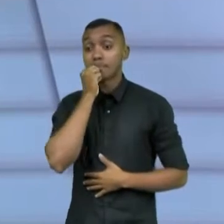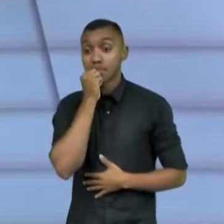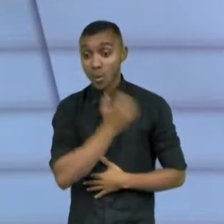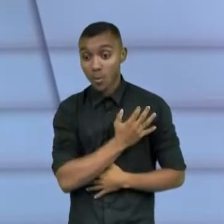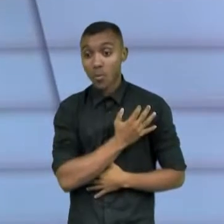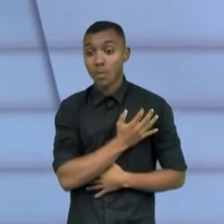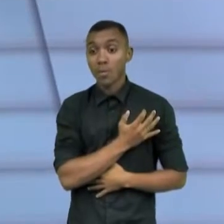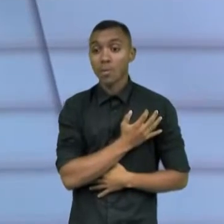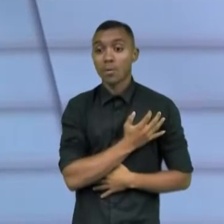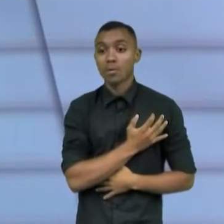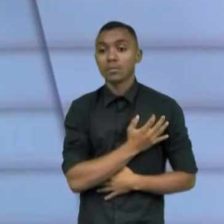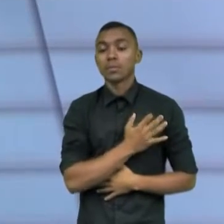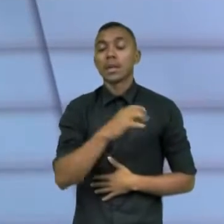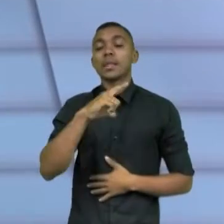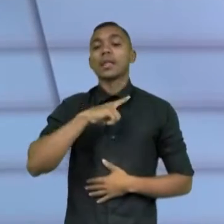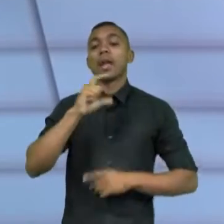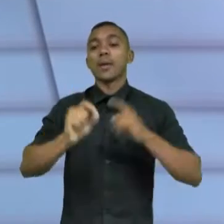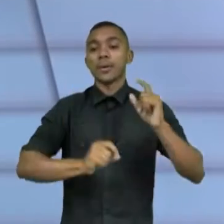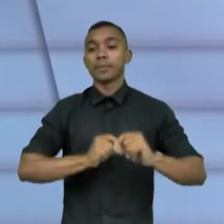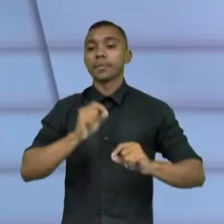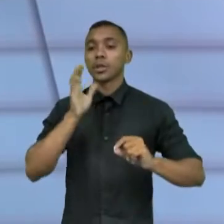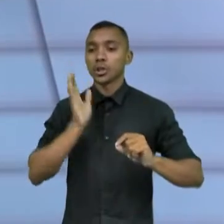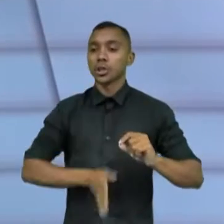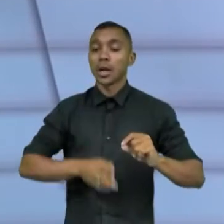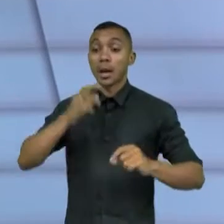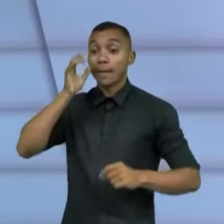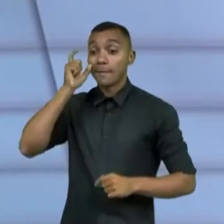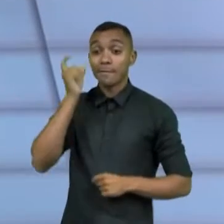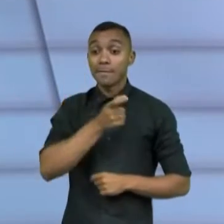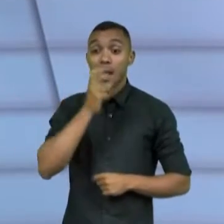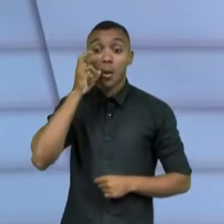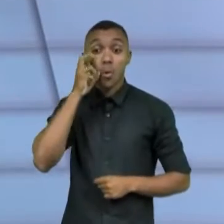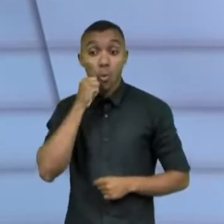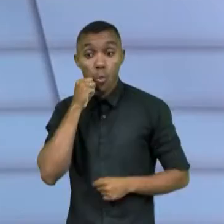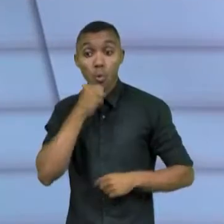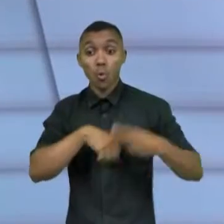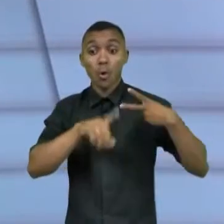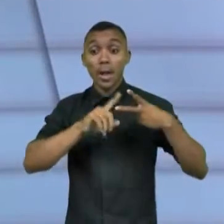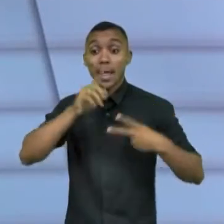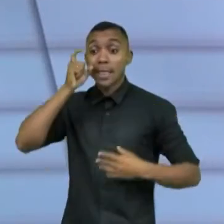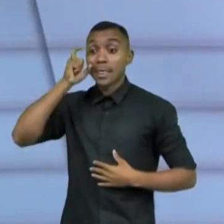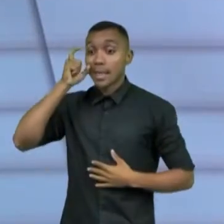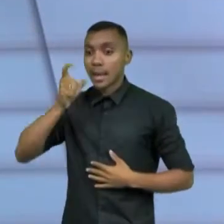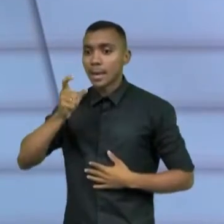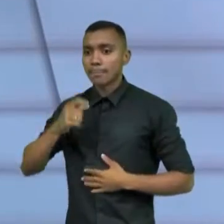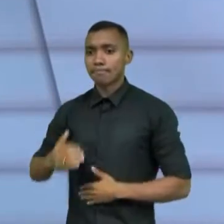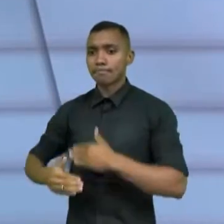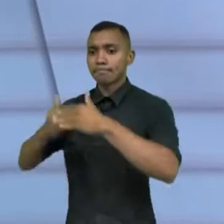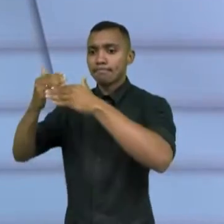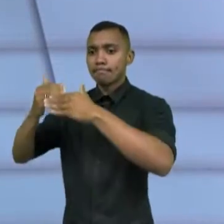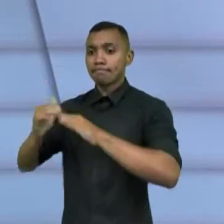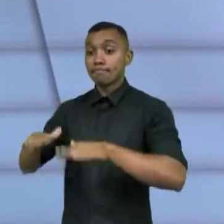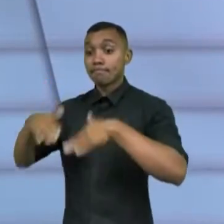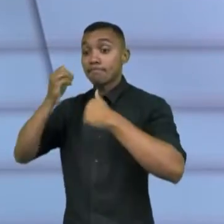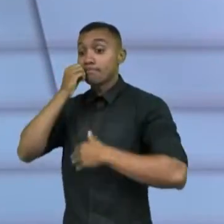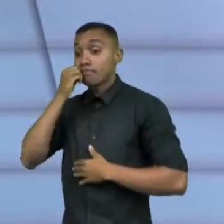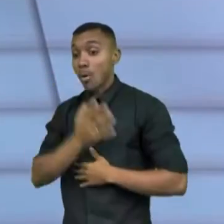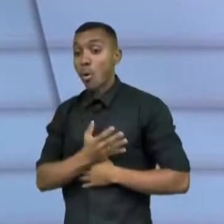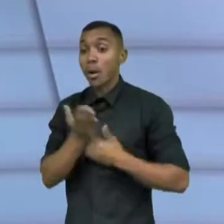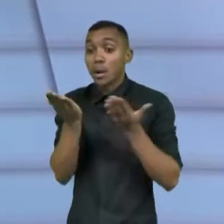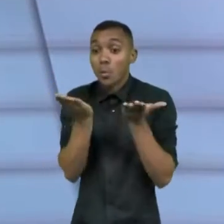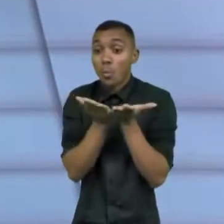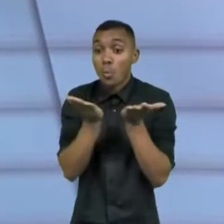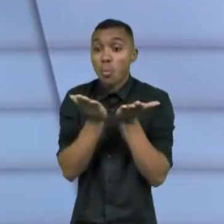a gente tem a busca de retorno financeiro e a busca de impacto positivo em igual peso na balança.